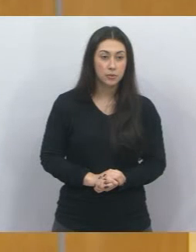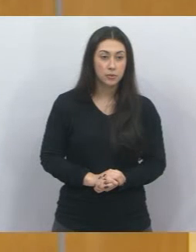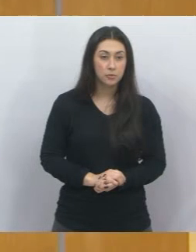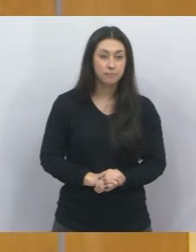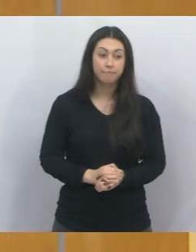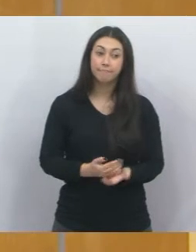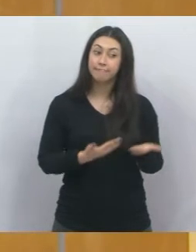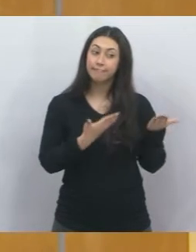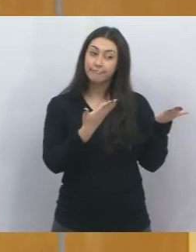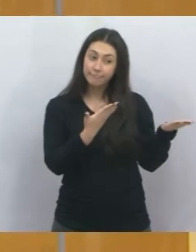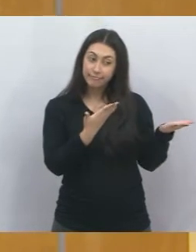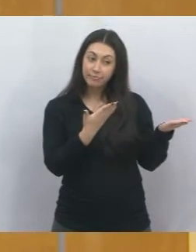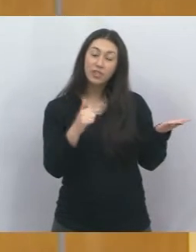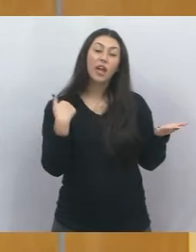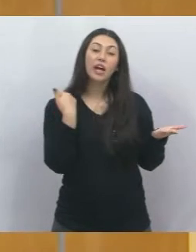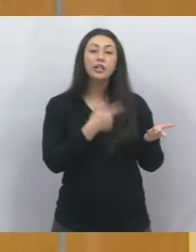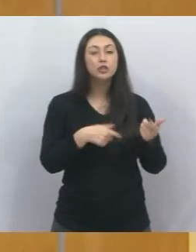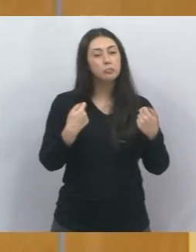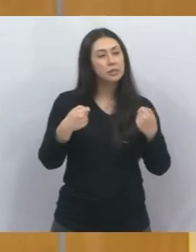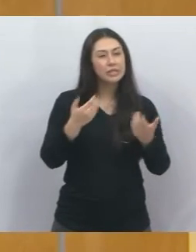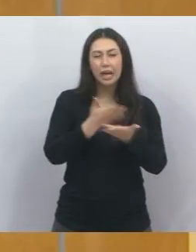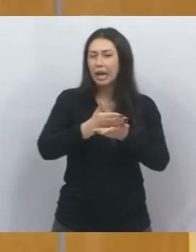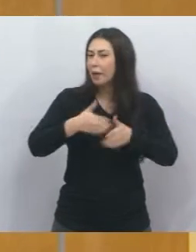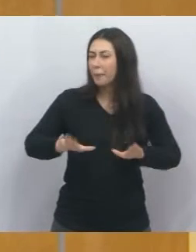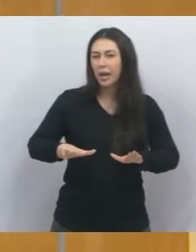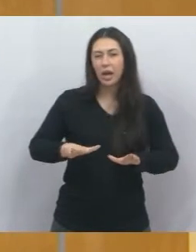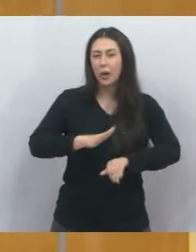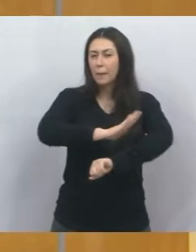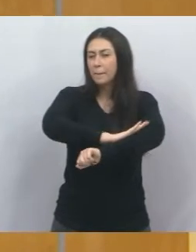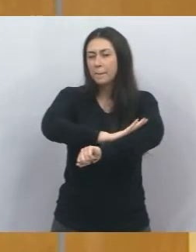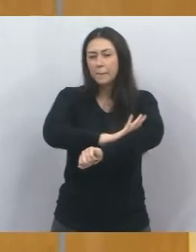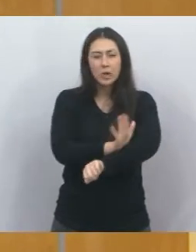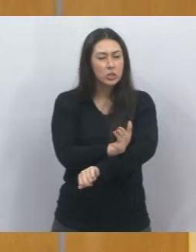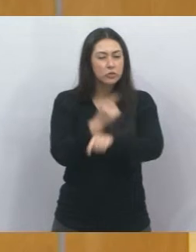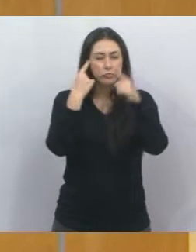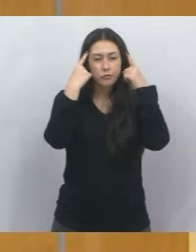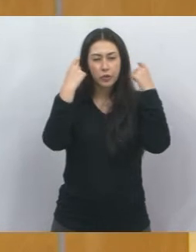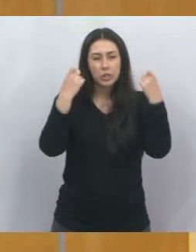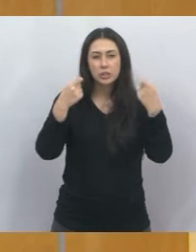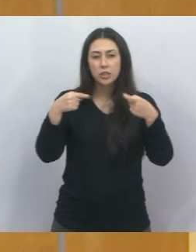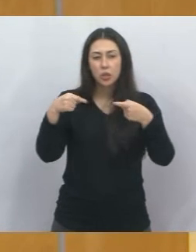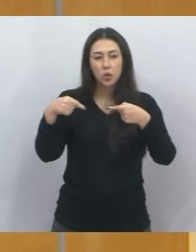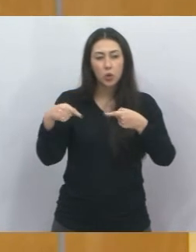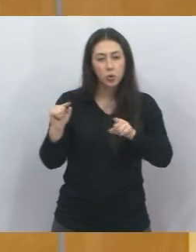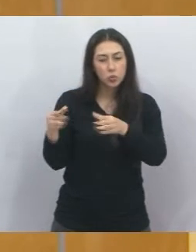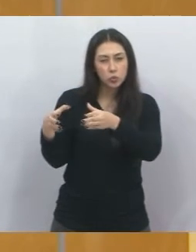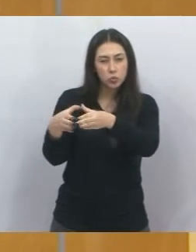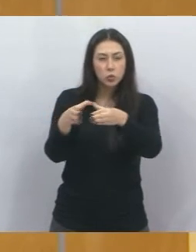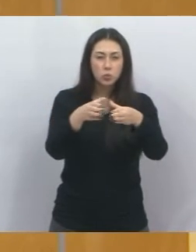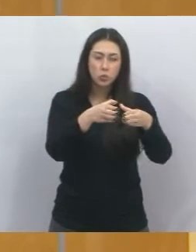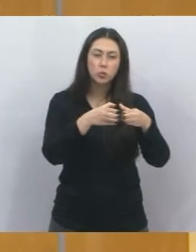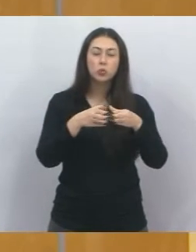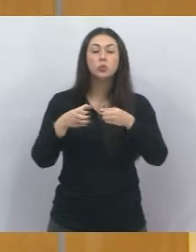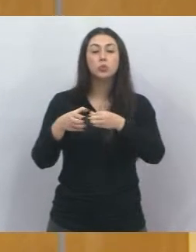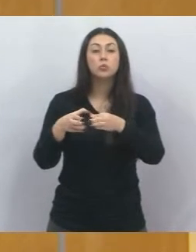É isso daí. E temos que acabar com o tabu da violência contra essas pessoas.